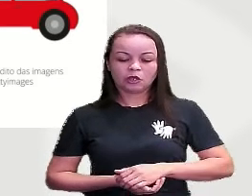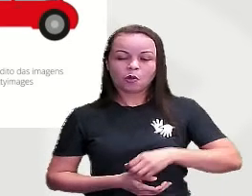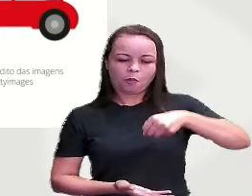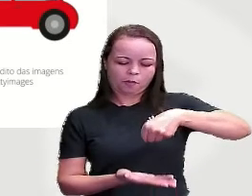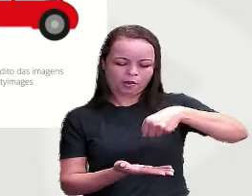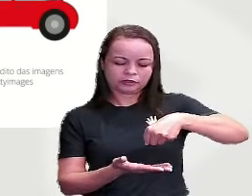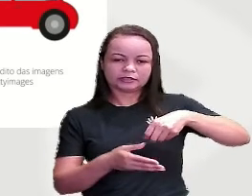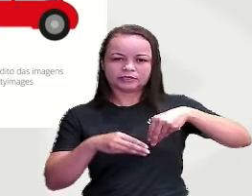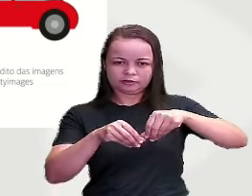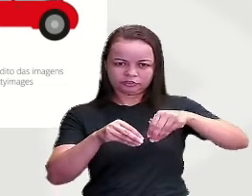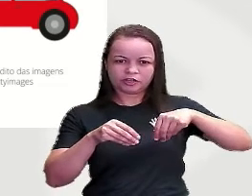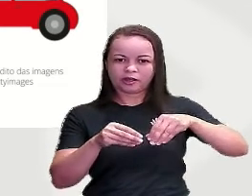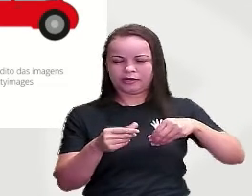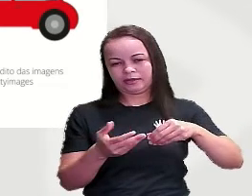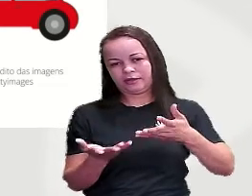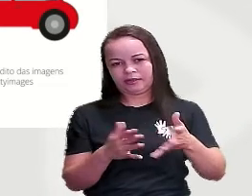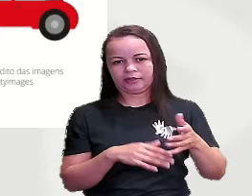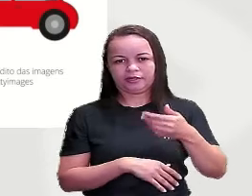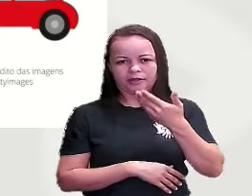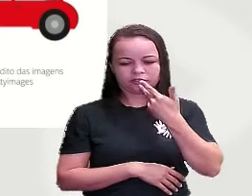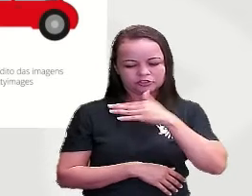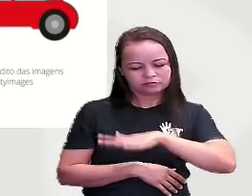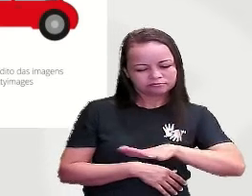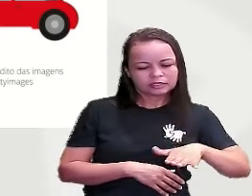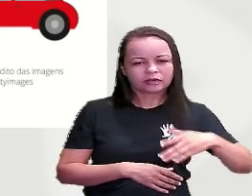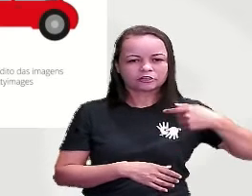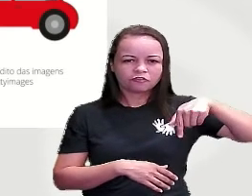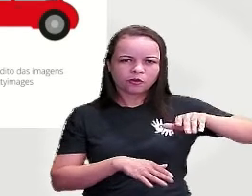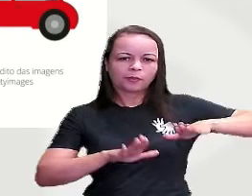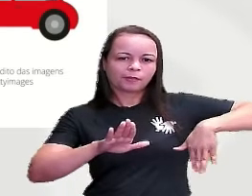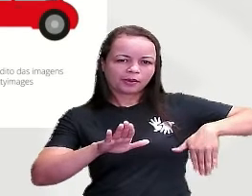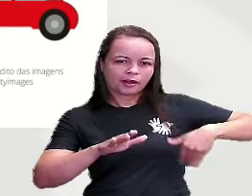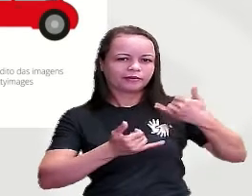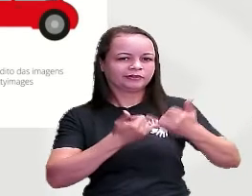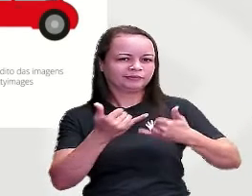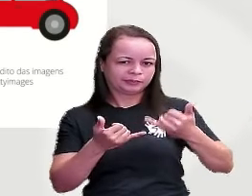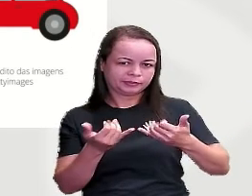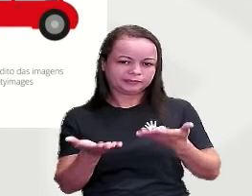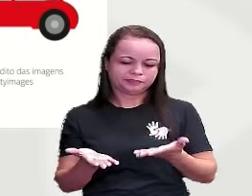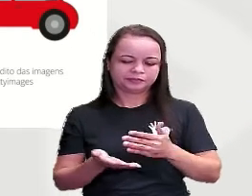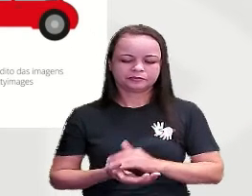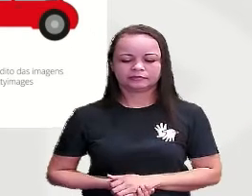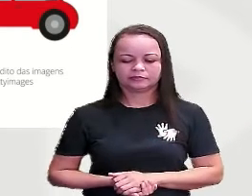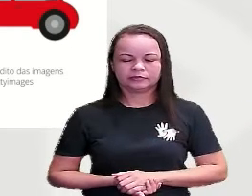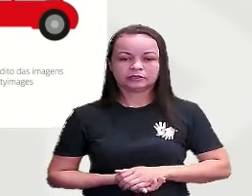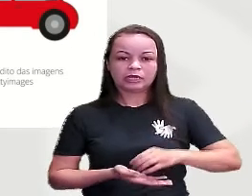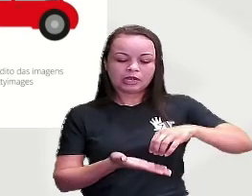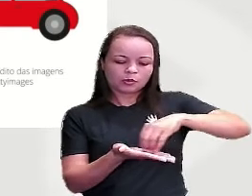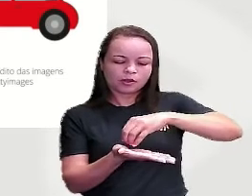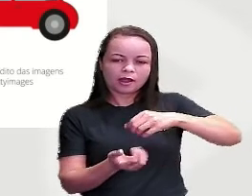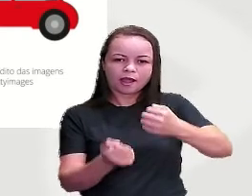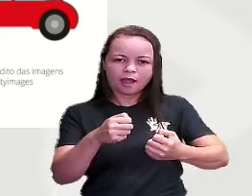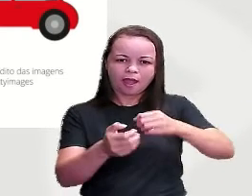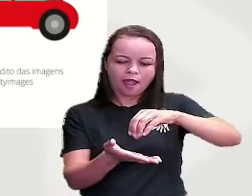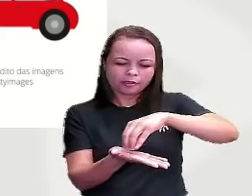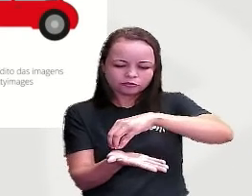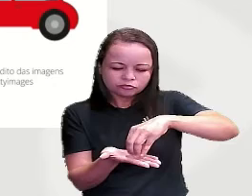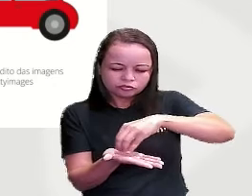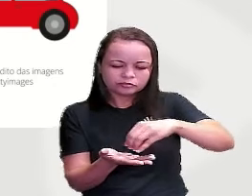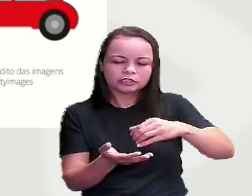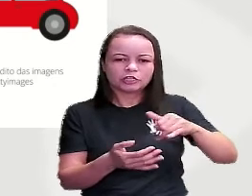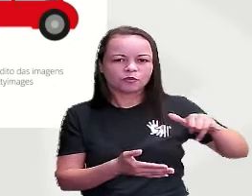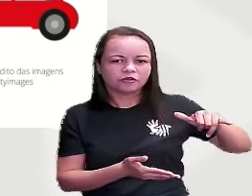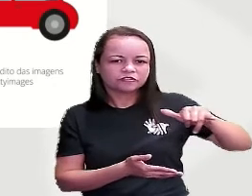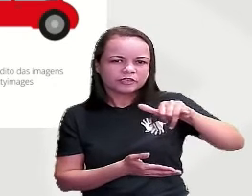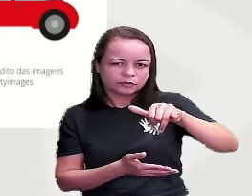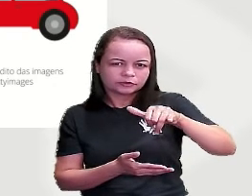Certo? Que geralmente as crianças levam para a praia, né? Para brincar Carrinho E um aviãozinho, né? De